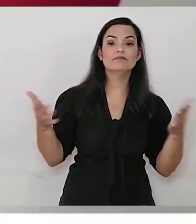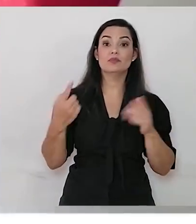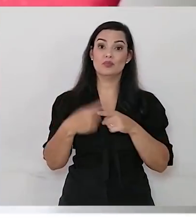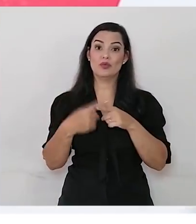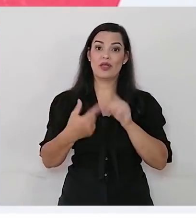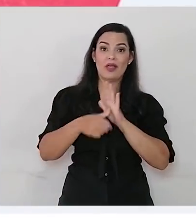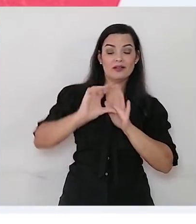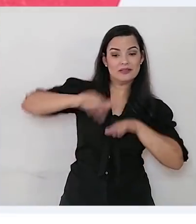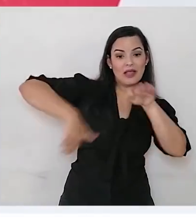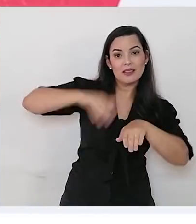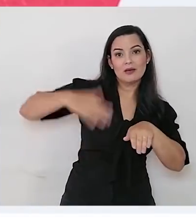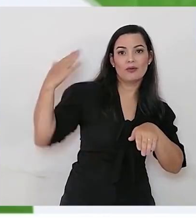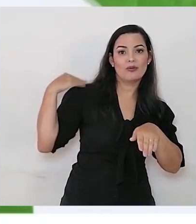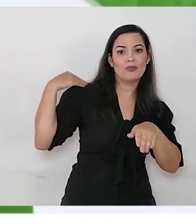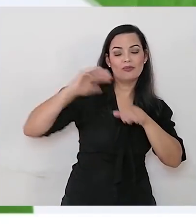ao nadar.